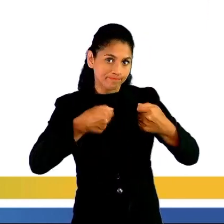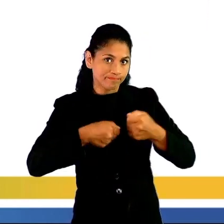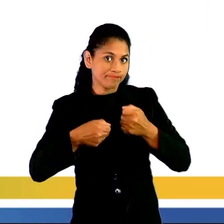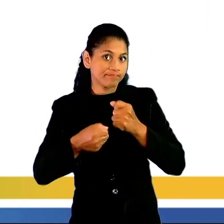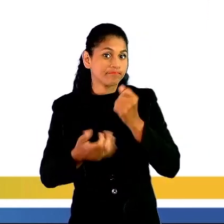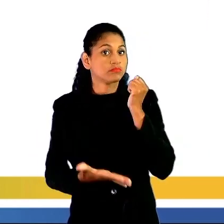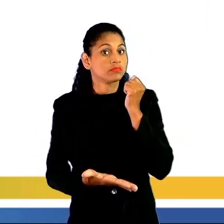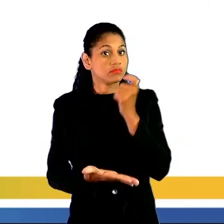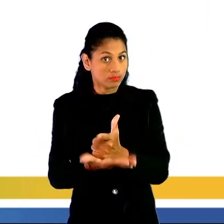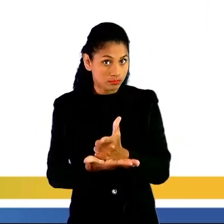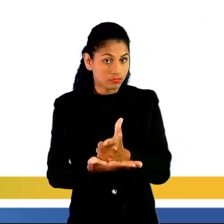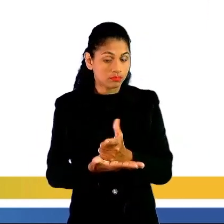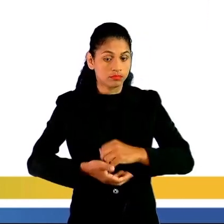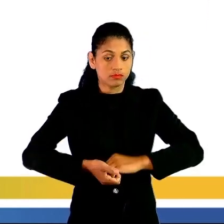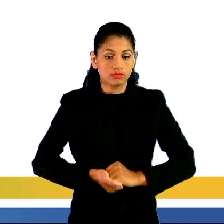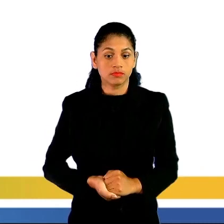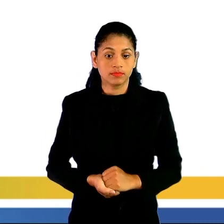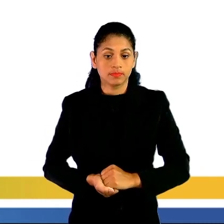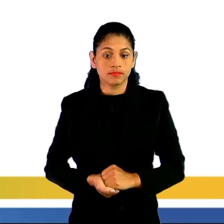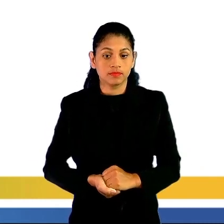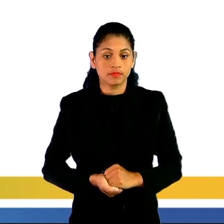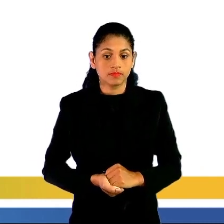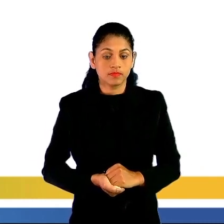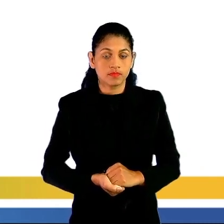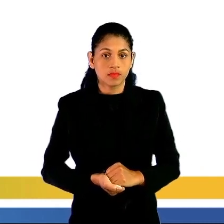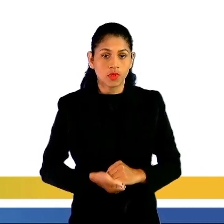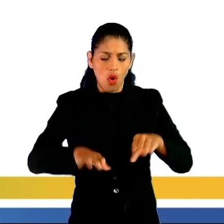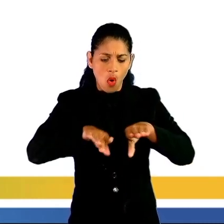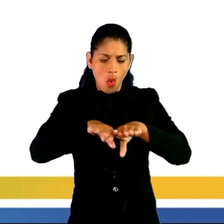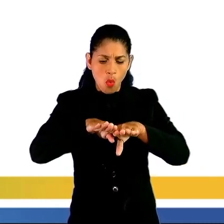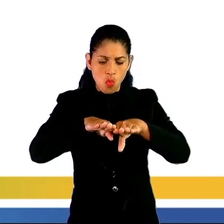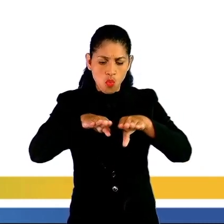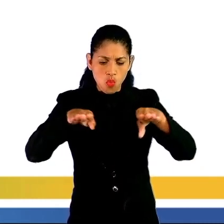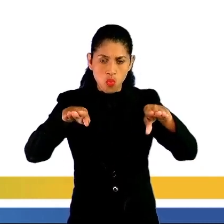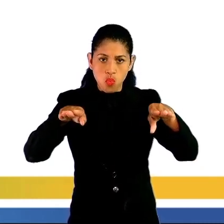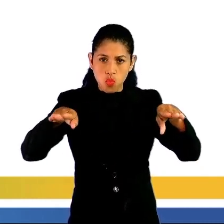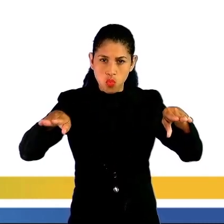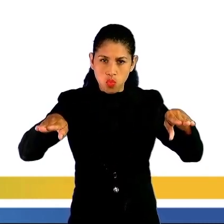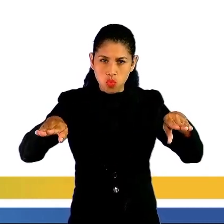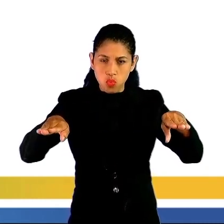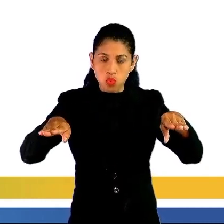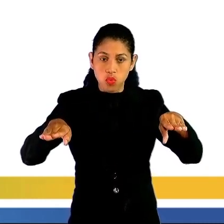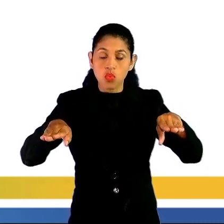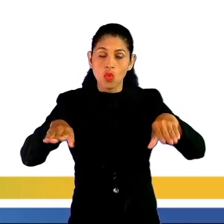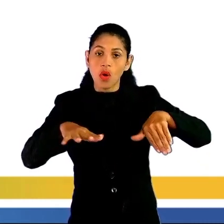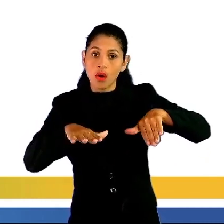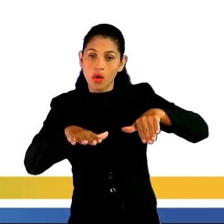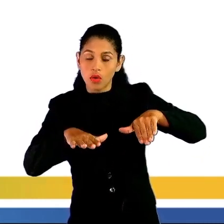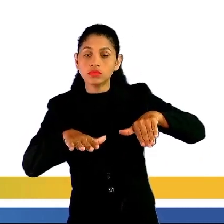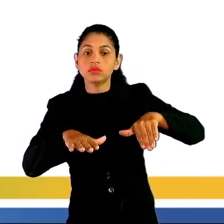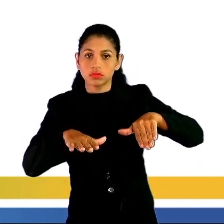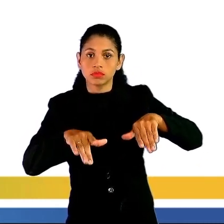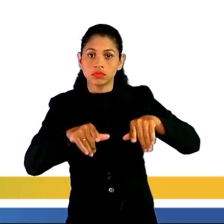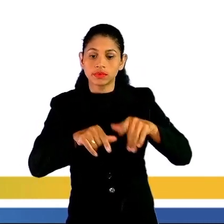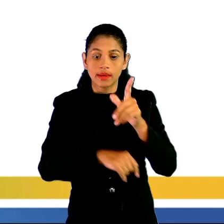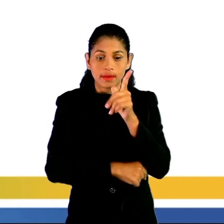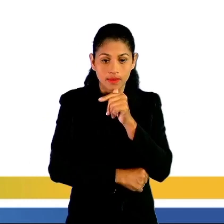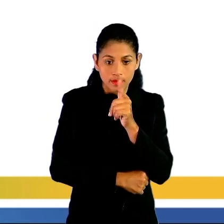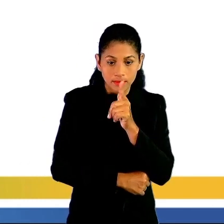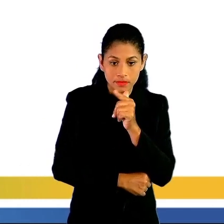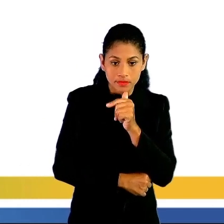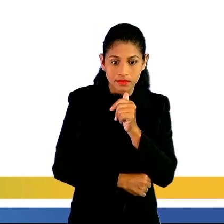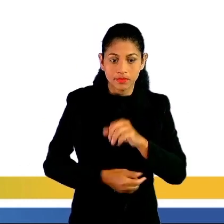Nós vamos calcular a área A do fundo da piscina e a área S de cada azulejo.